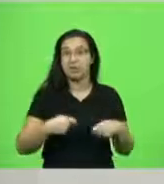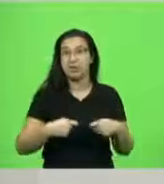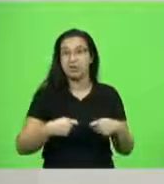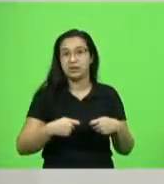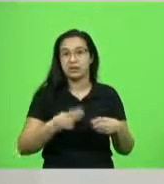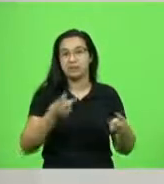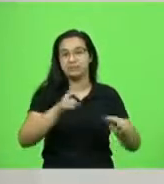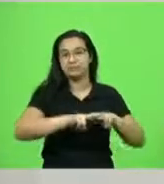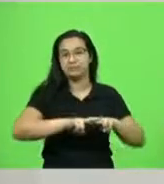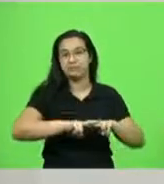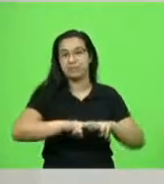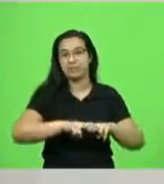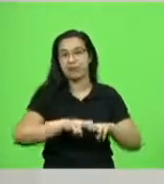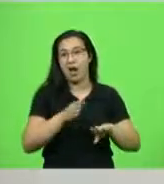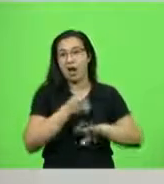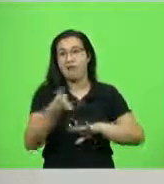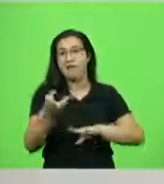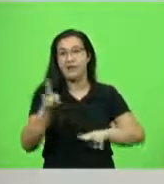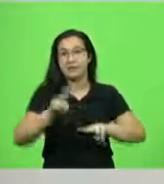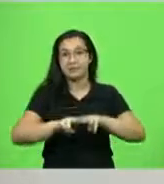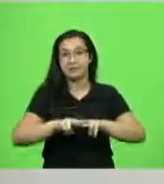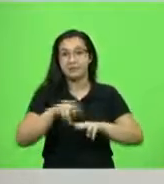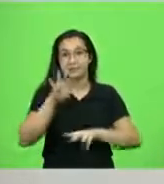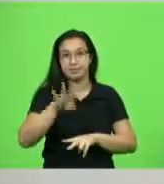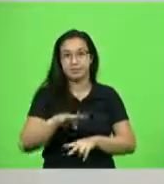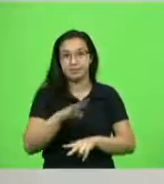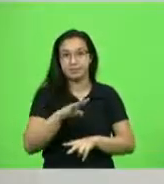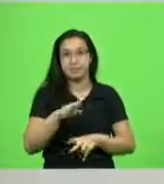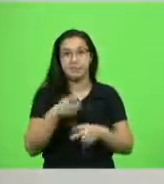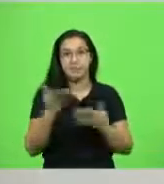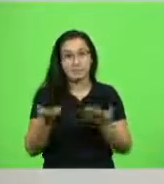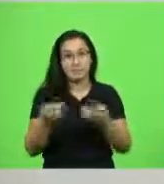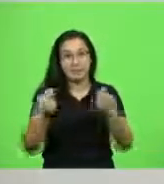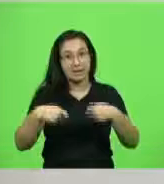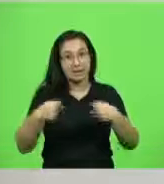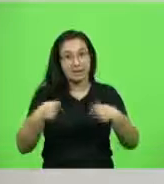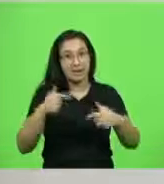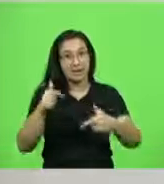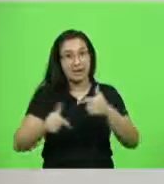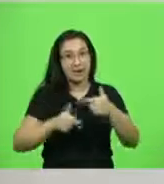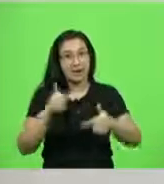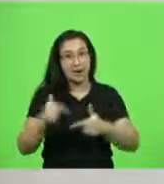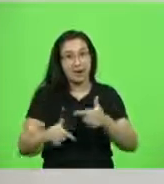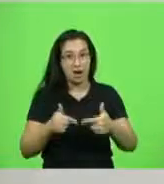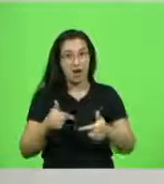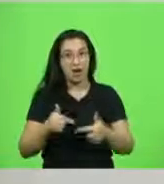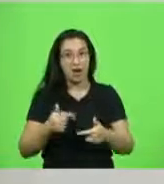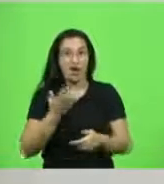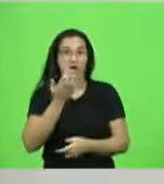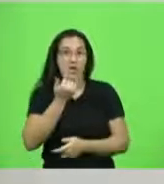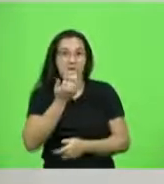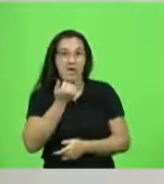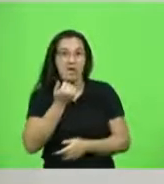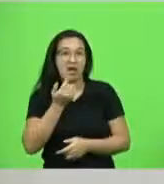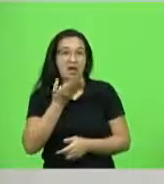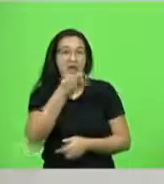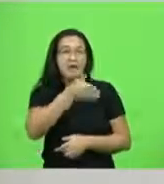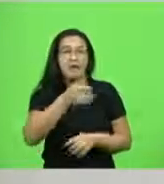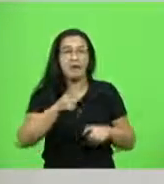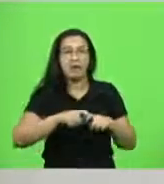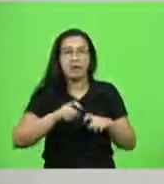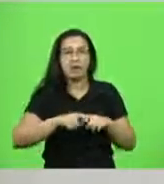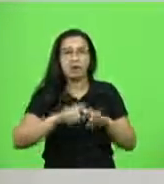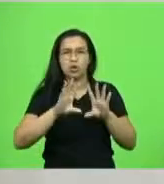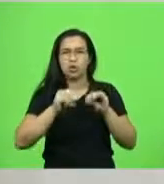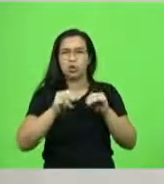for para o presídio, você tem que trabalhar, não é possível comer, beber, vai para o médico, tem toda a